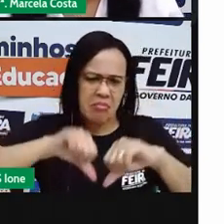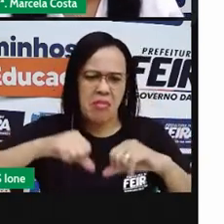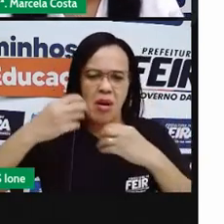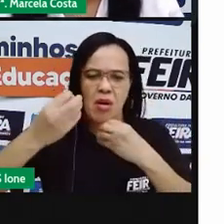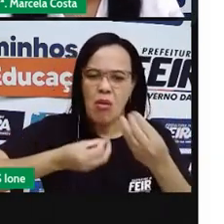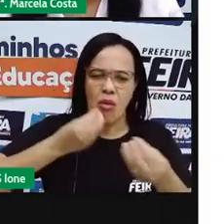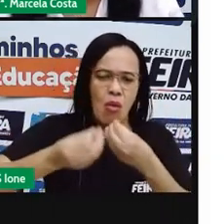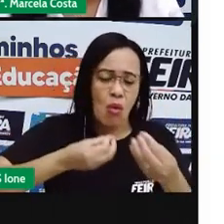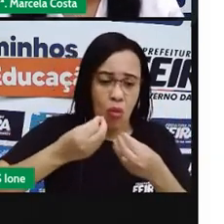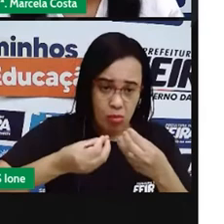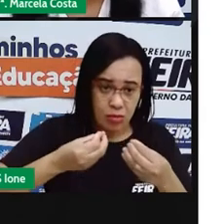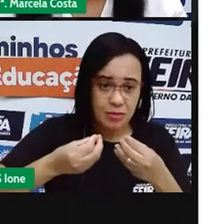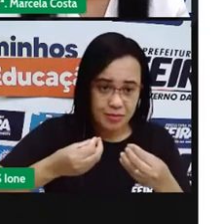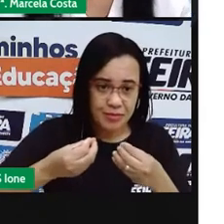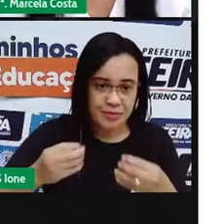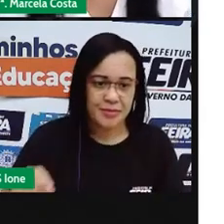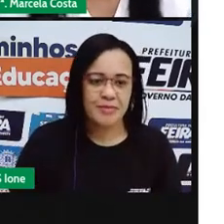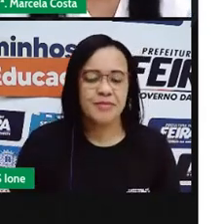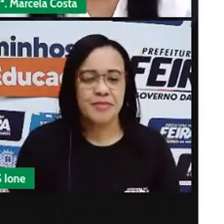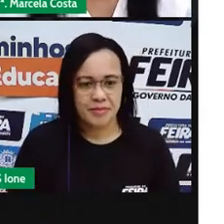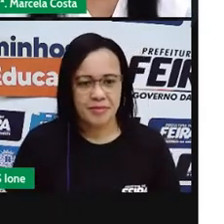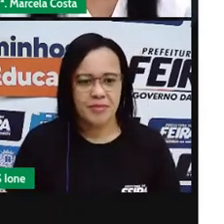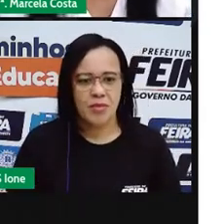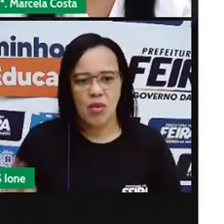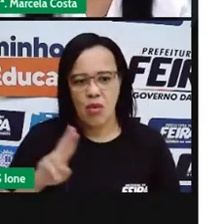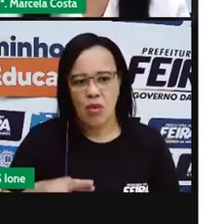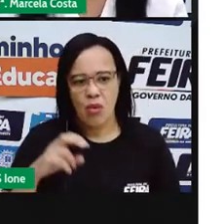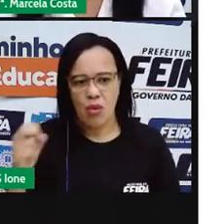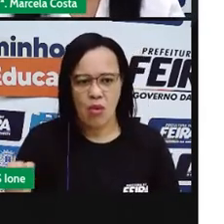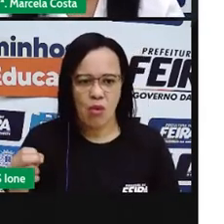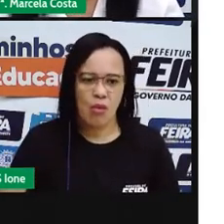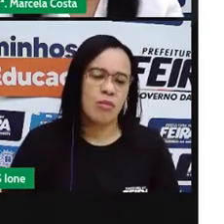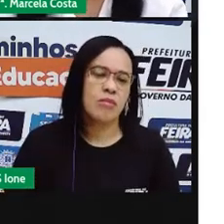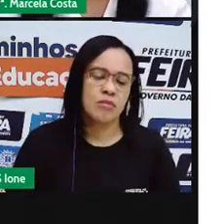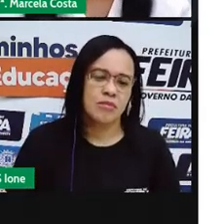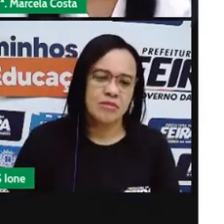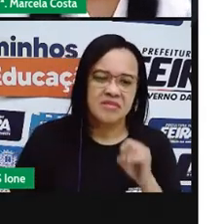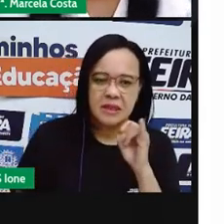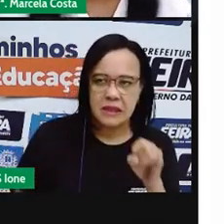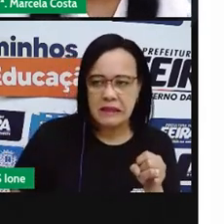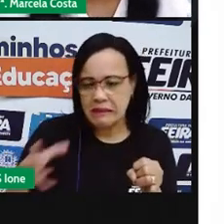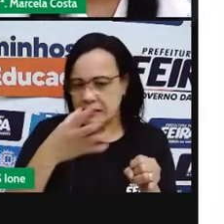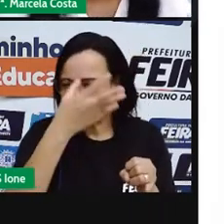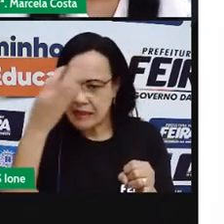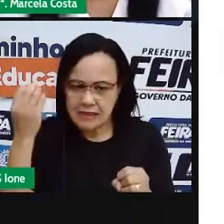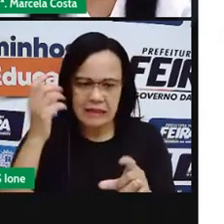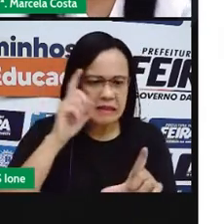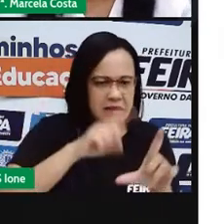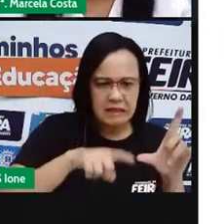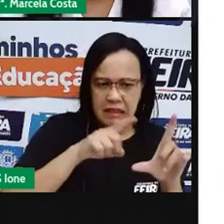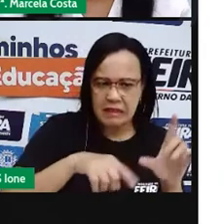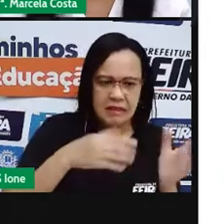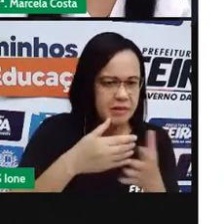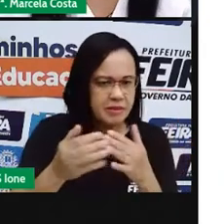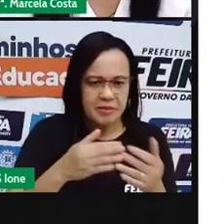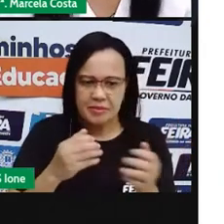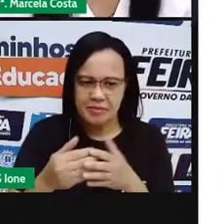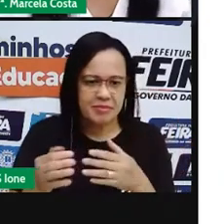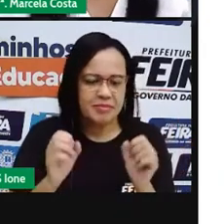conseguiu escrever corretamente ou se você esqueceu da lista de alguma sílaba. Certo?